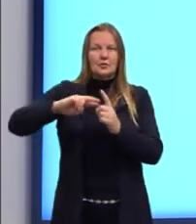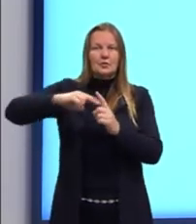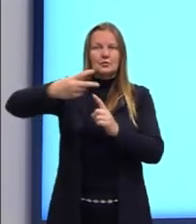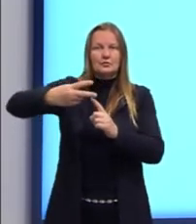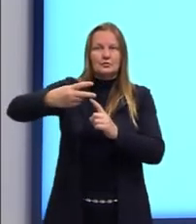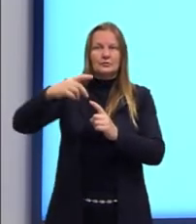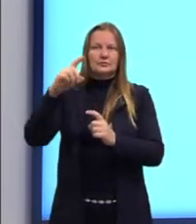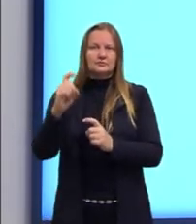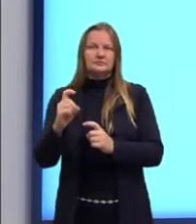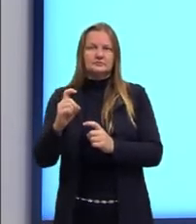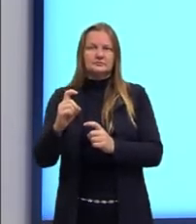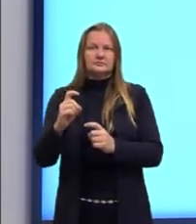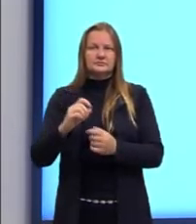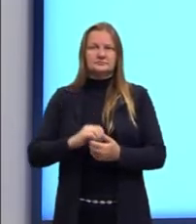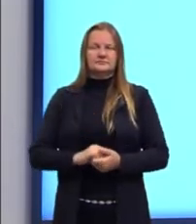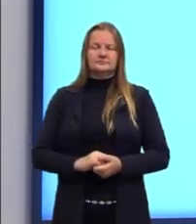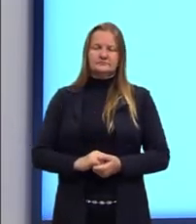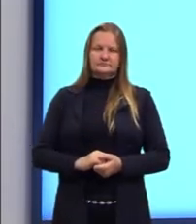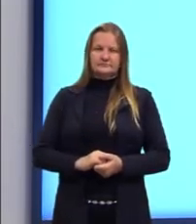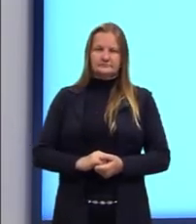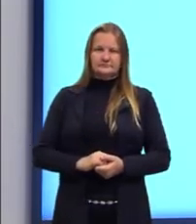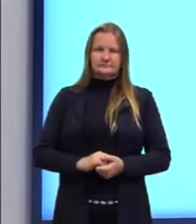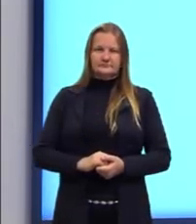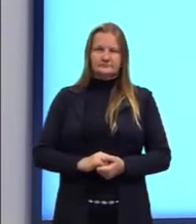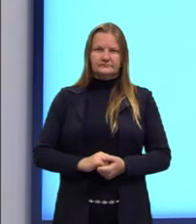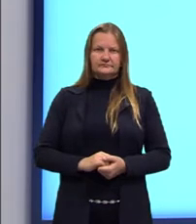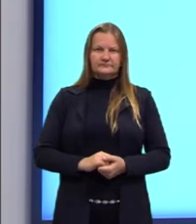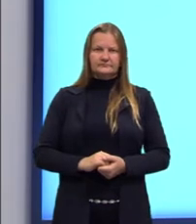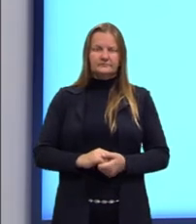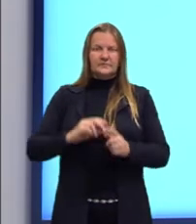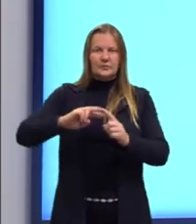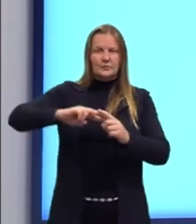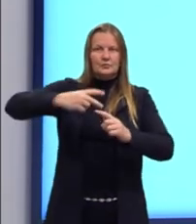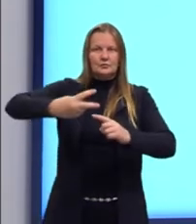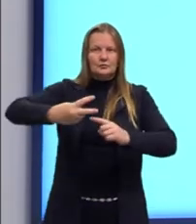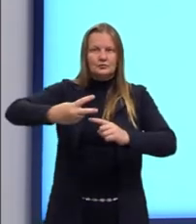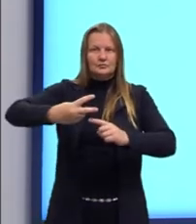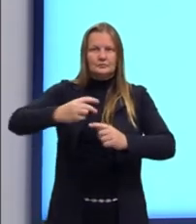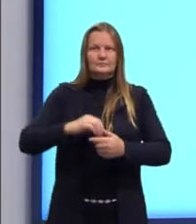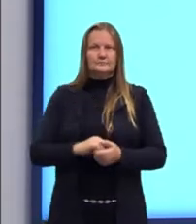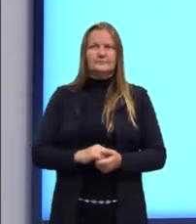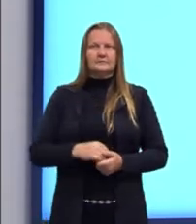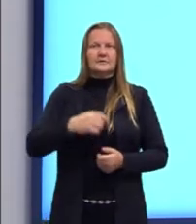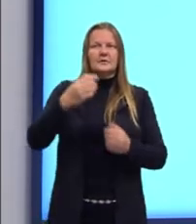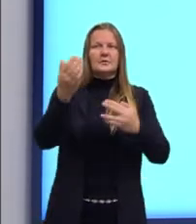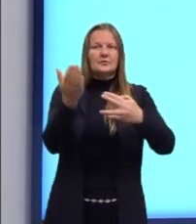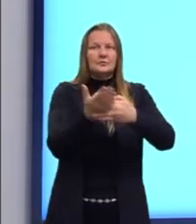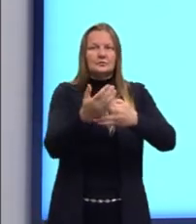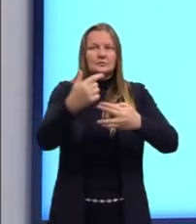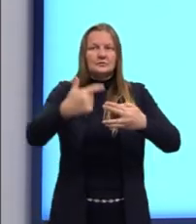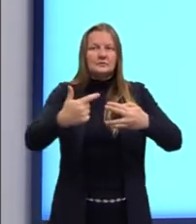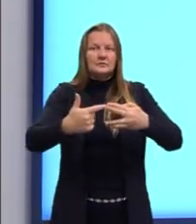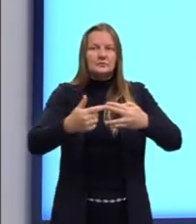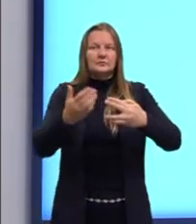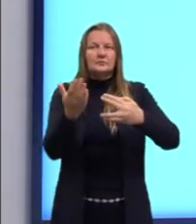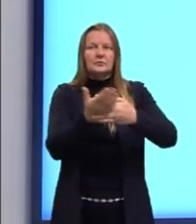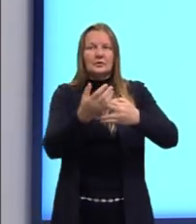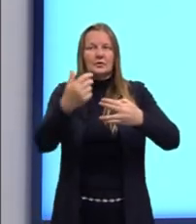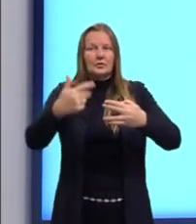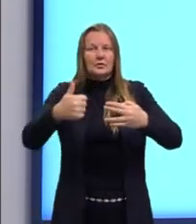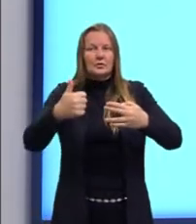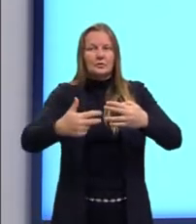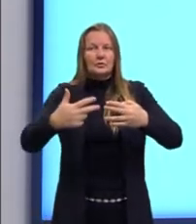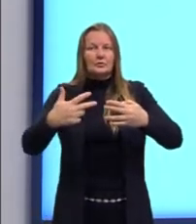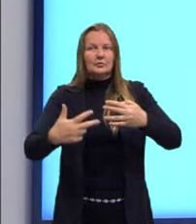anterior. Então 2 vezes X, né, dobrei o valor. No segundo intervalo, no terceiro, é assim por